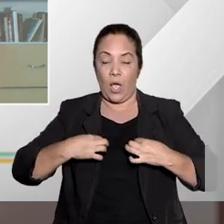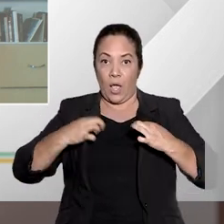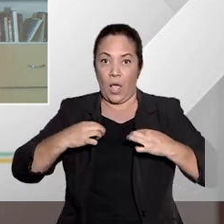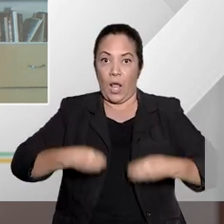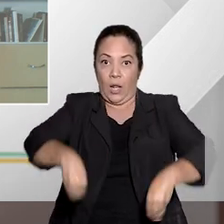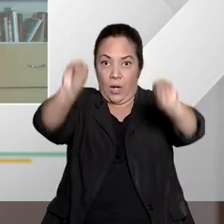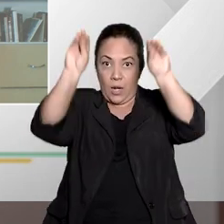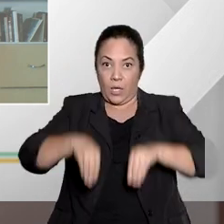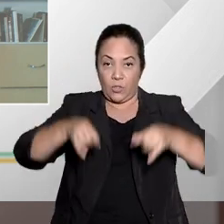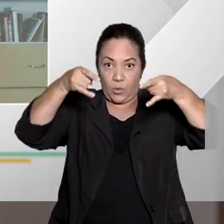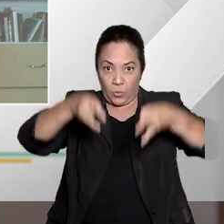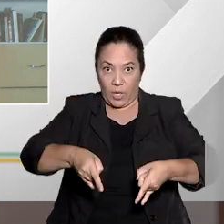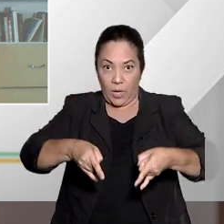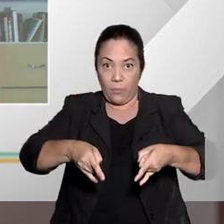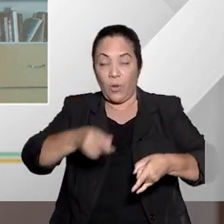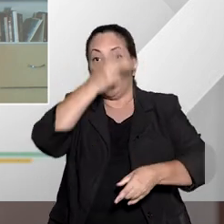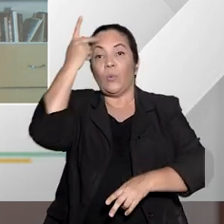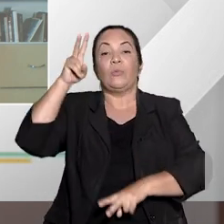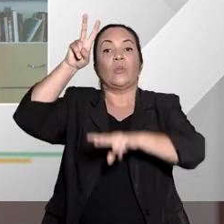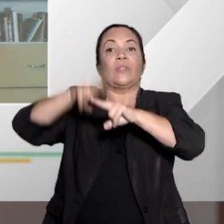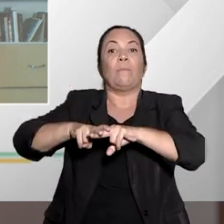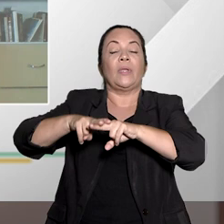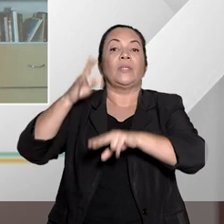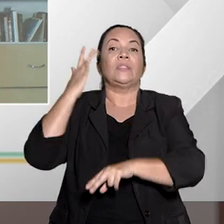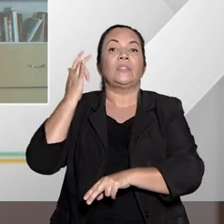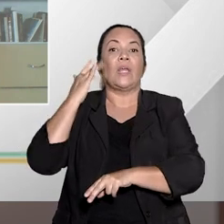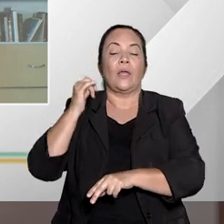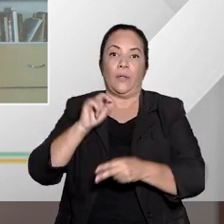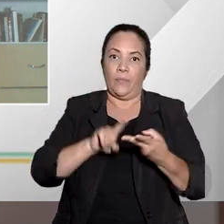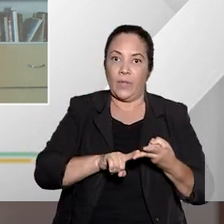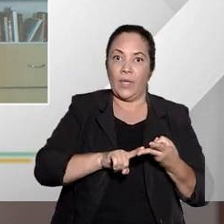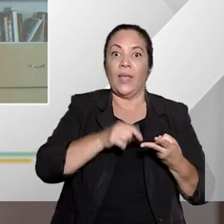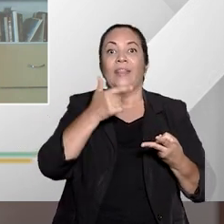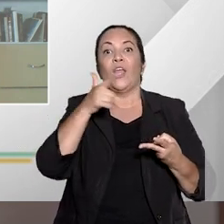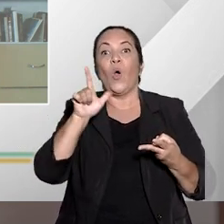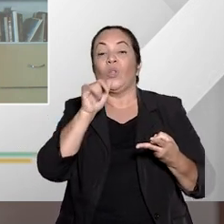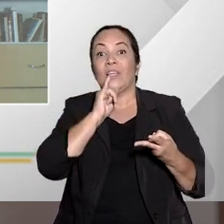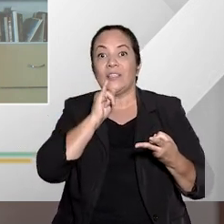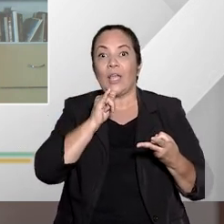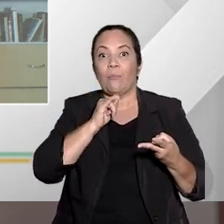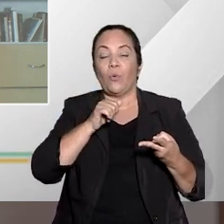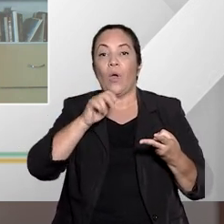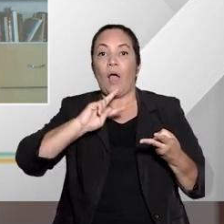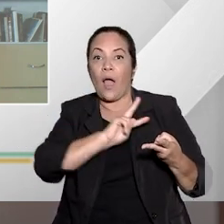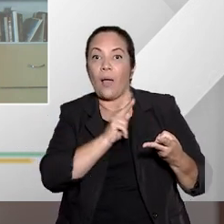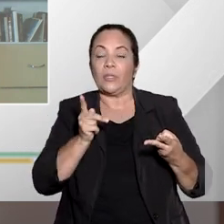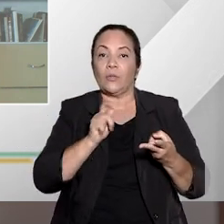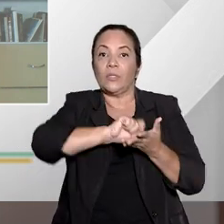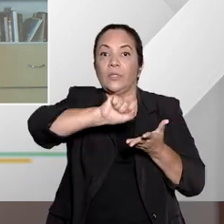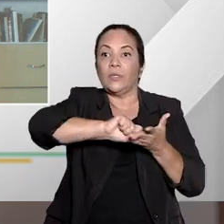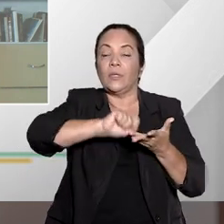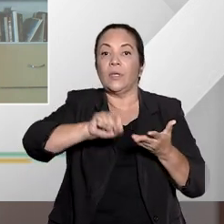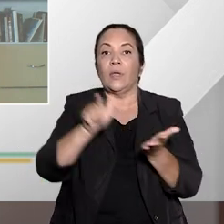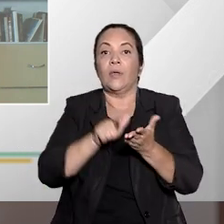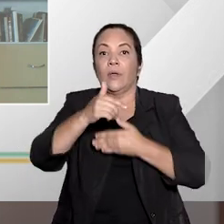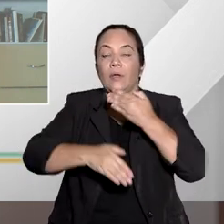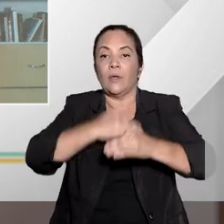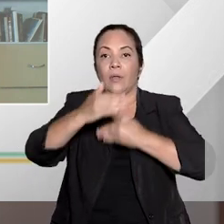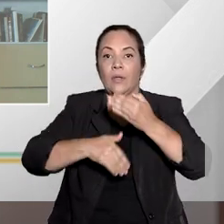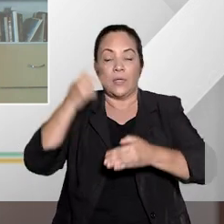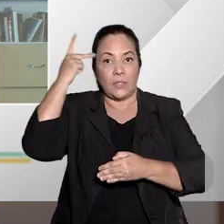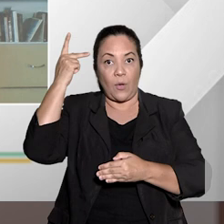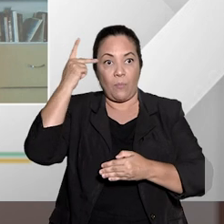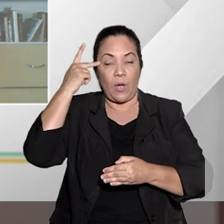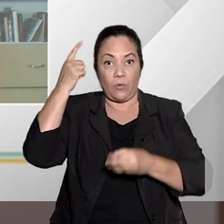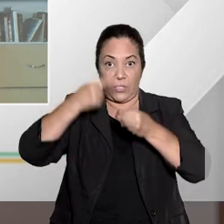veio do, vindo, né, do Ceará, e outro escrito em papel higiênico, doutor Aragonê, vindo da cidade paulista de